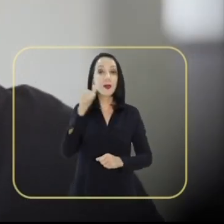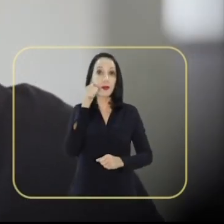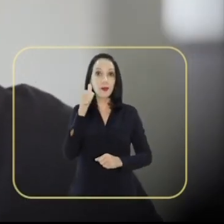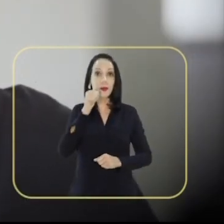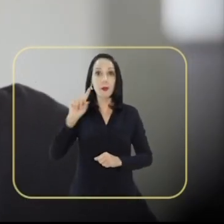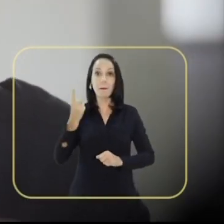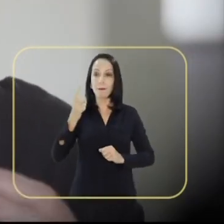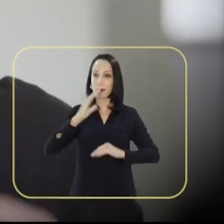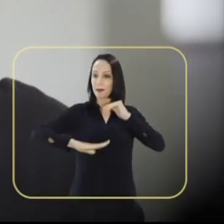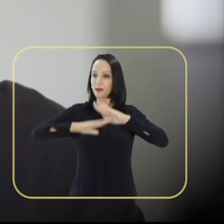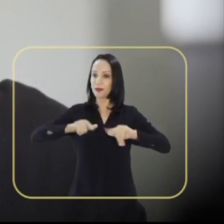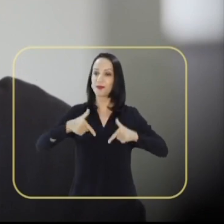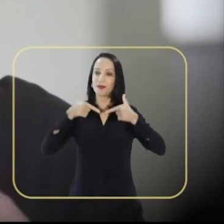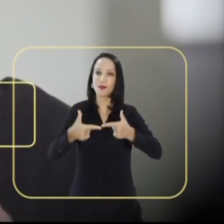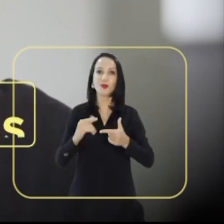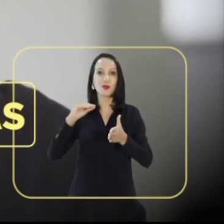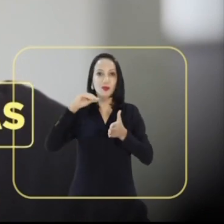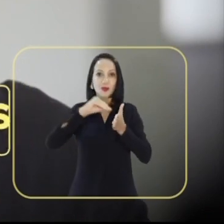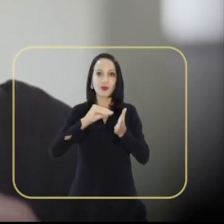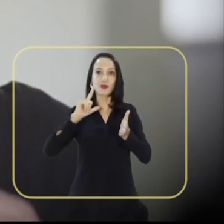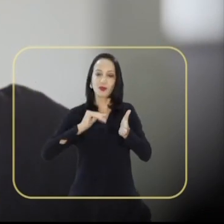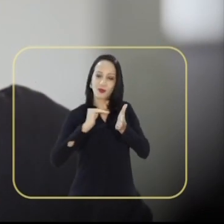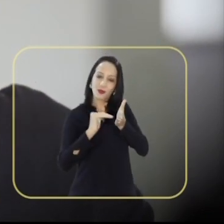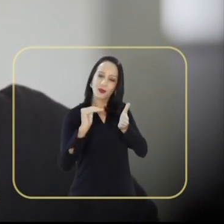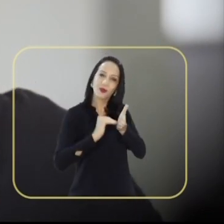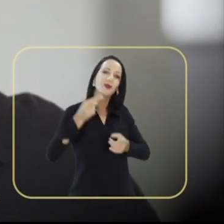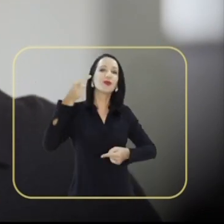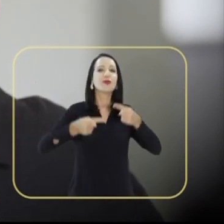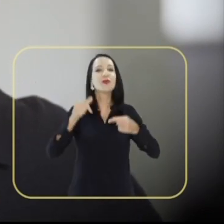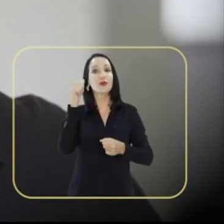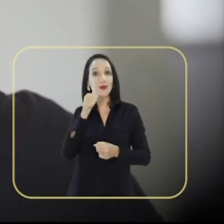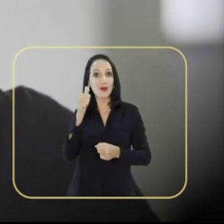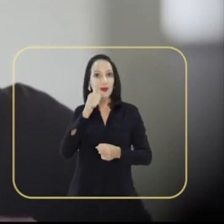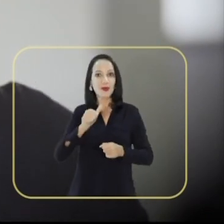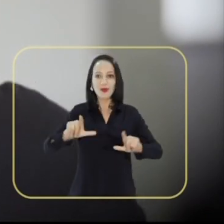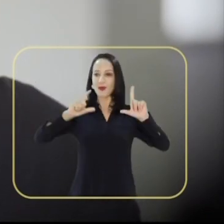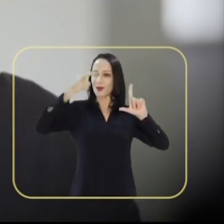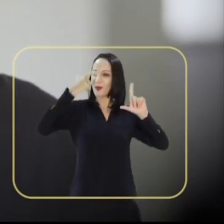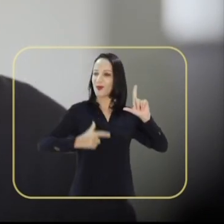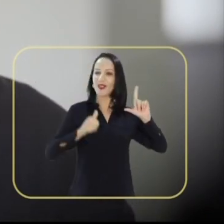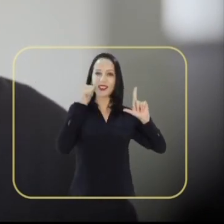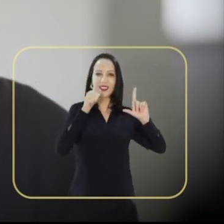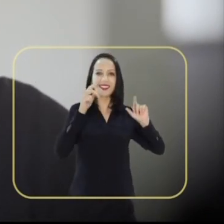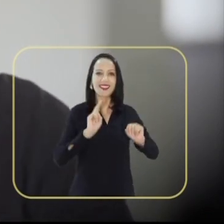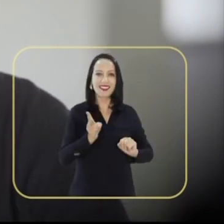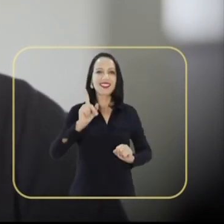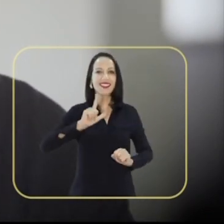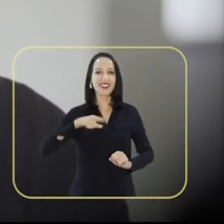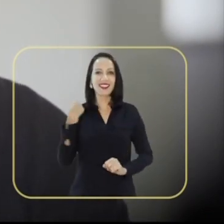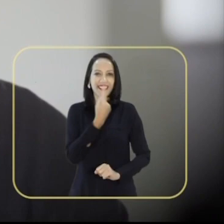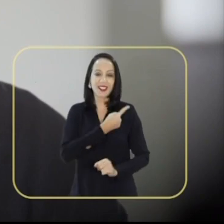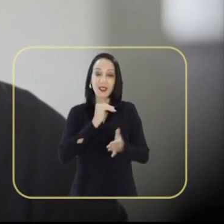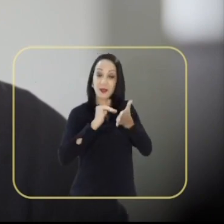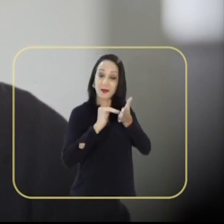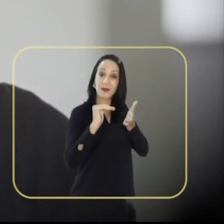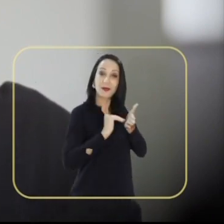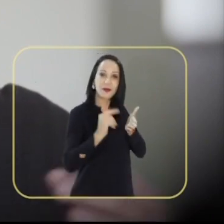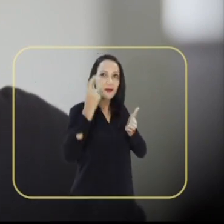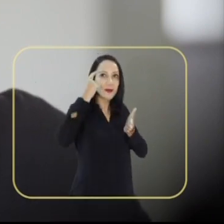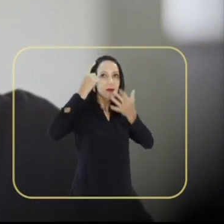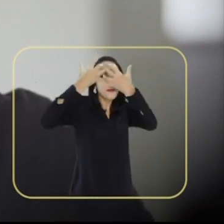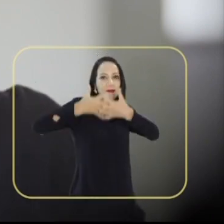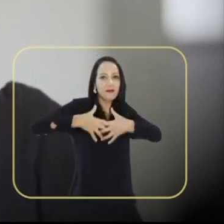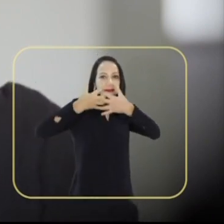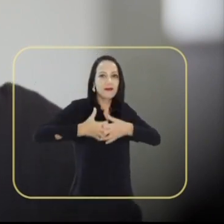primeira ação será implantar a Secretaria de Políticas para as Mulheres. O protagonismo feminino estará à frente da nossa secretaria,